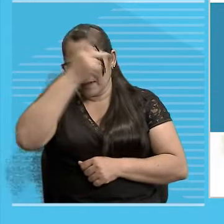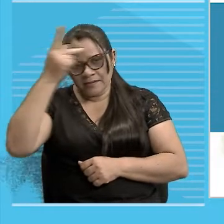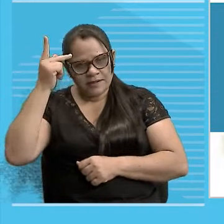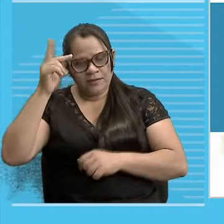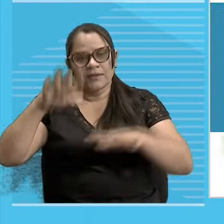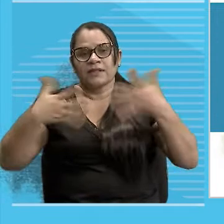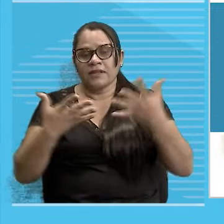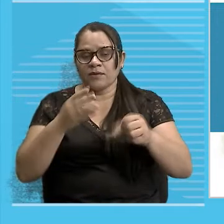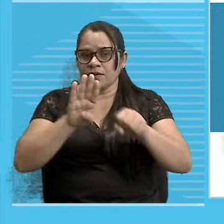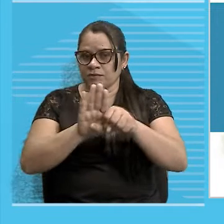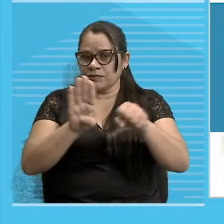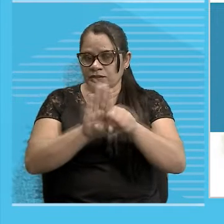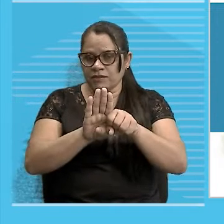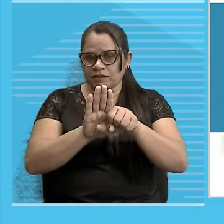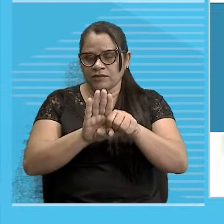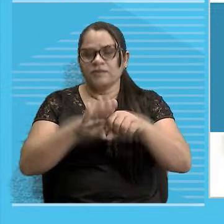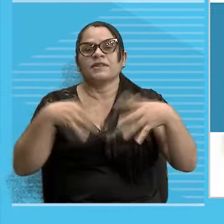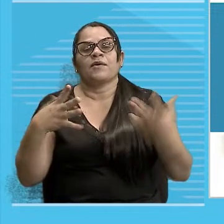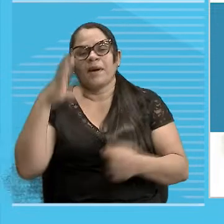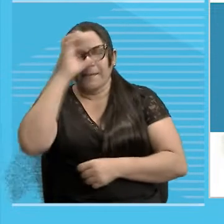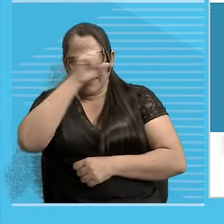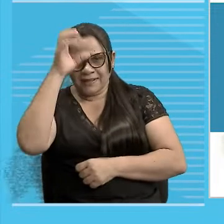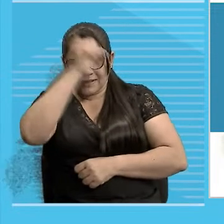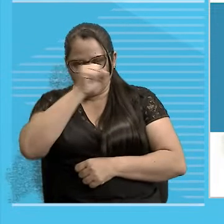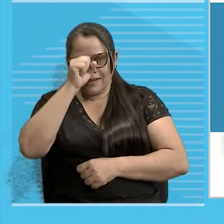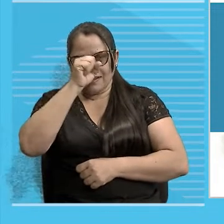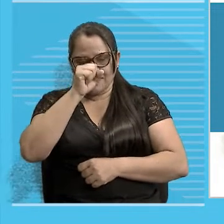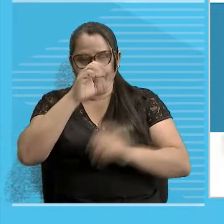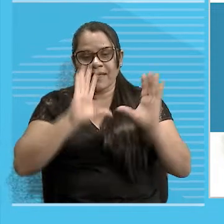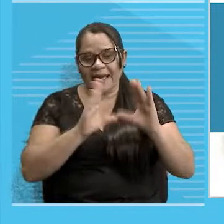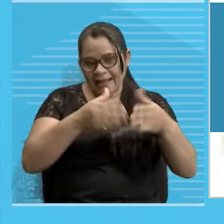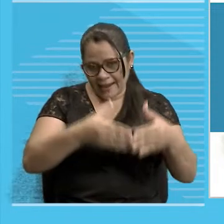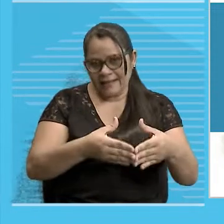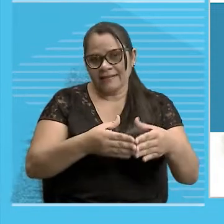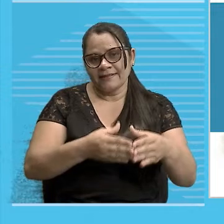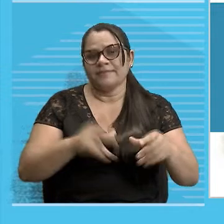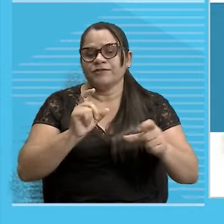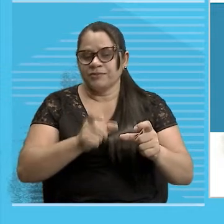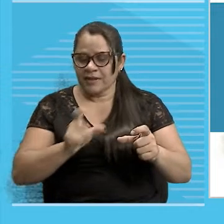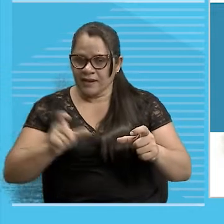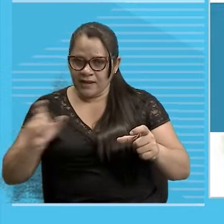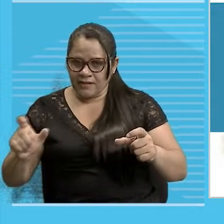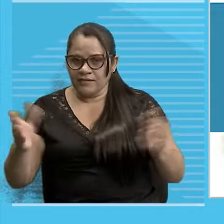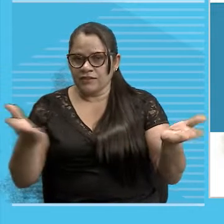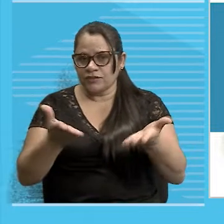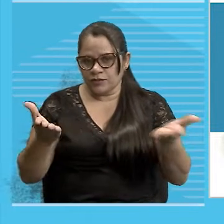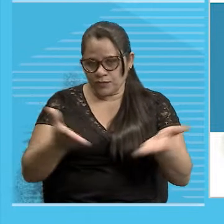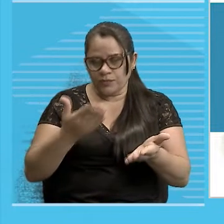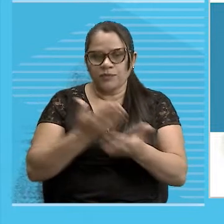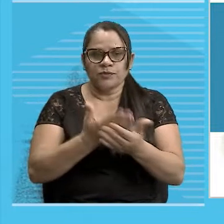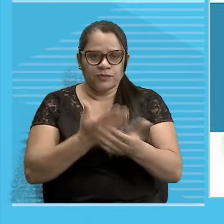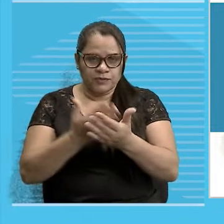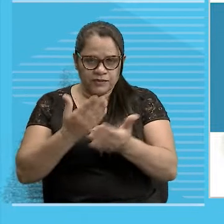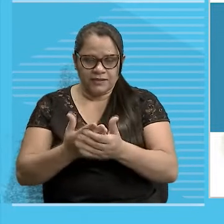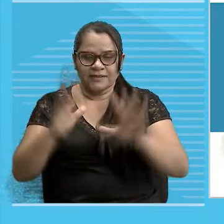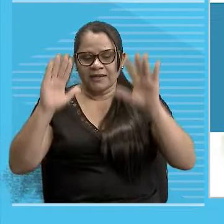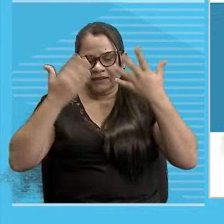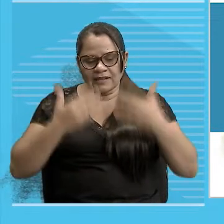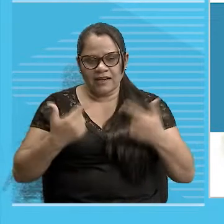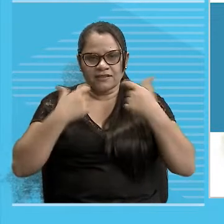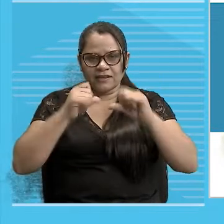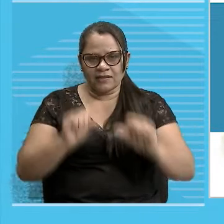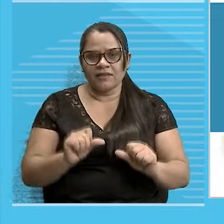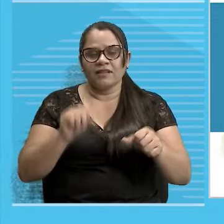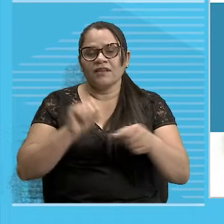substantivo Então nós vamos aprender bastante sobre essa classe de palavras hoje Nas nossas aulas de análise linguística E